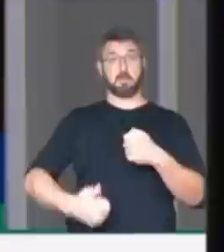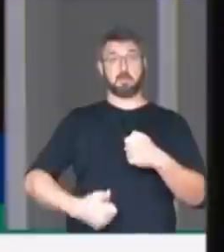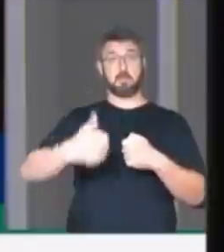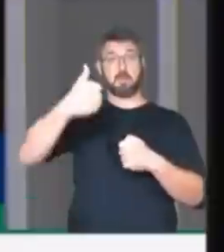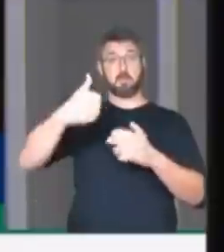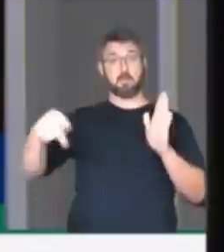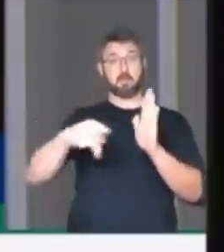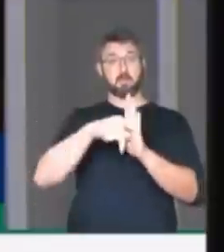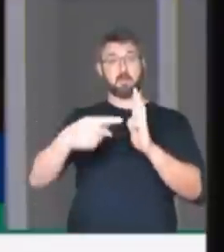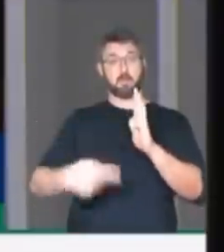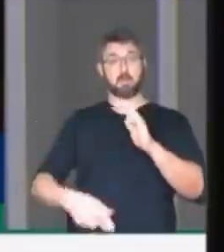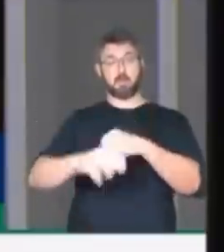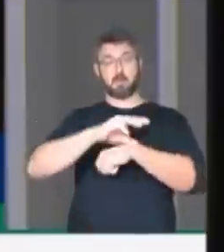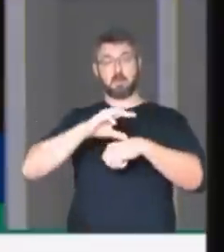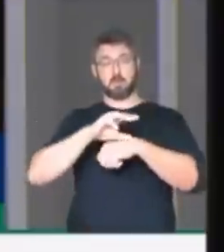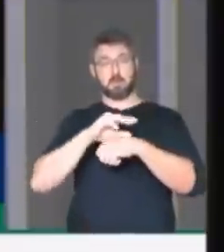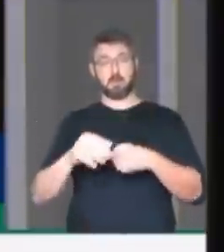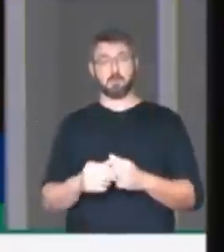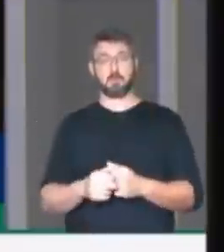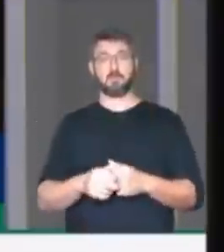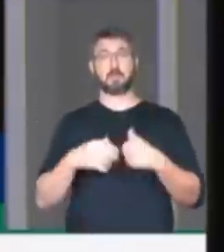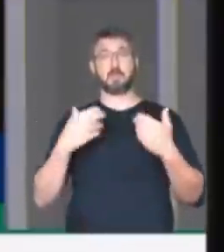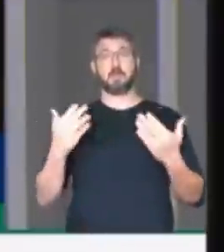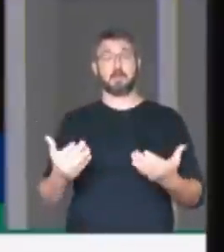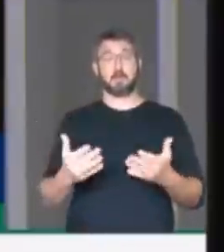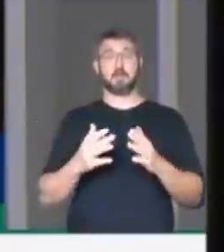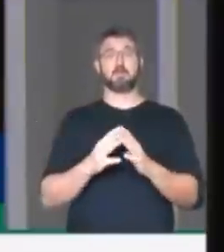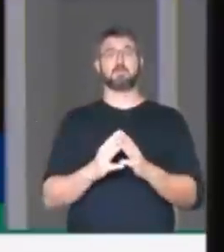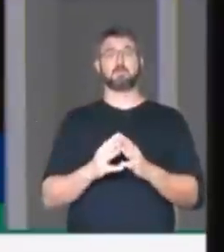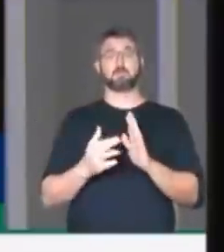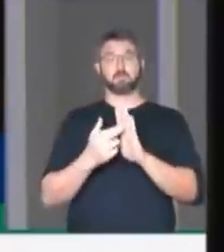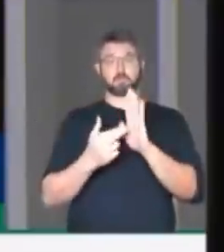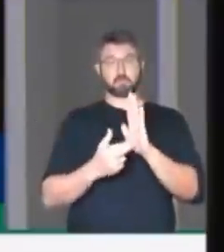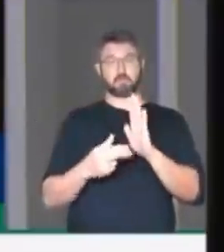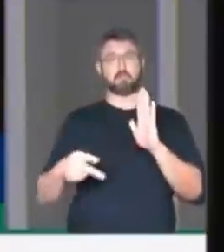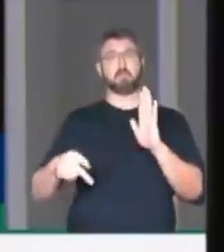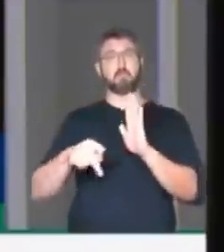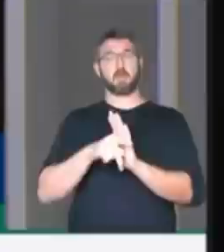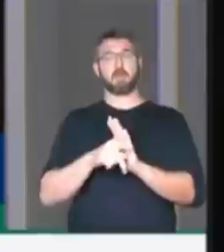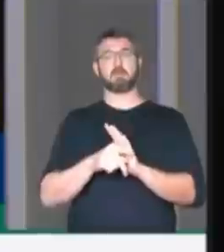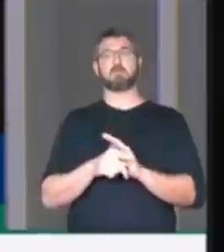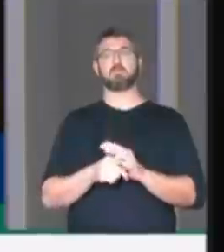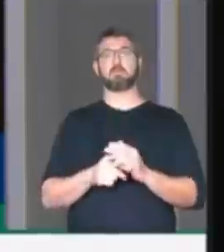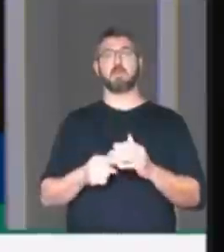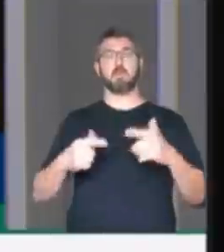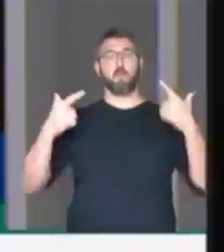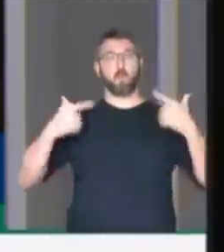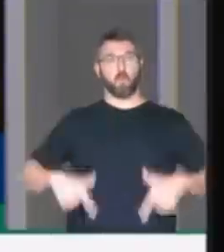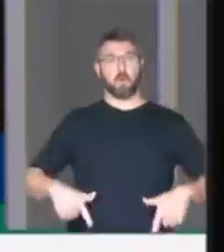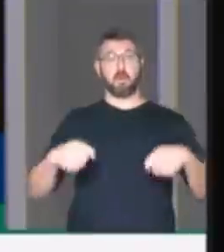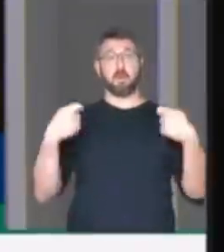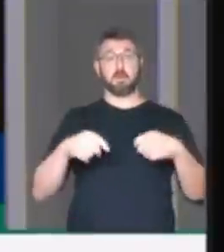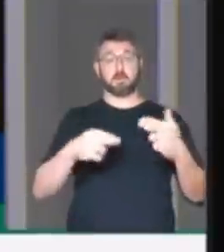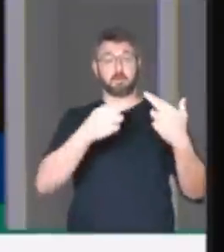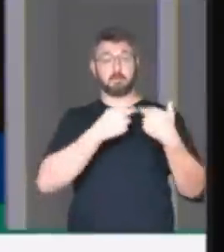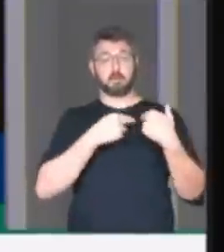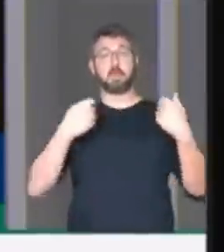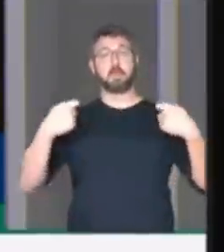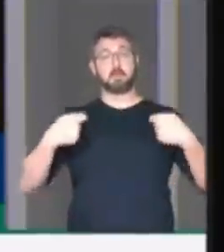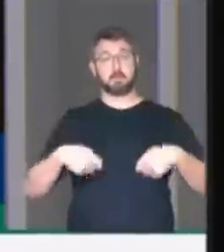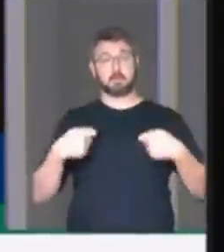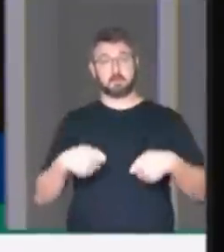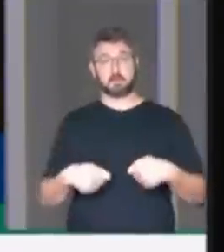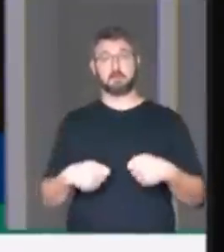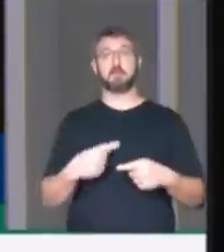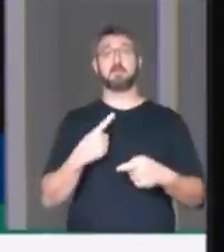Constituição, assim como os princípios da imparcialidade, responsabilidade